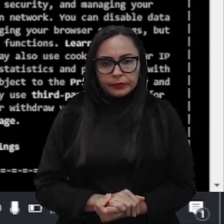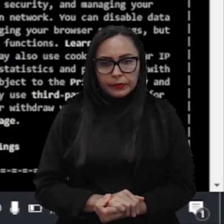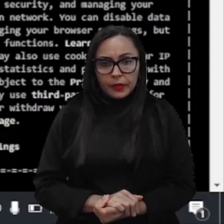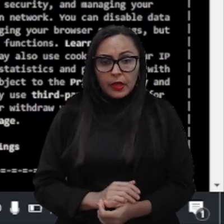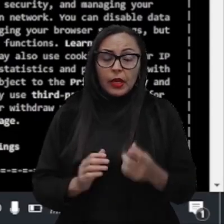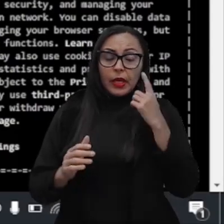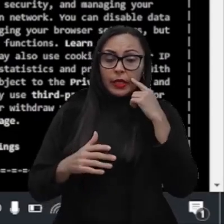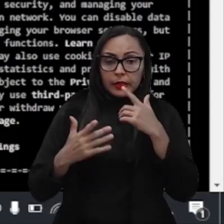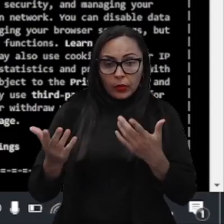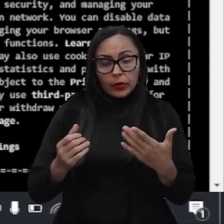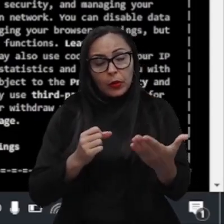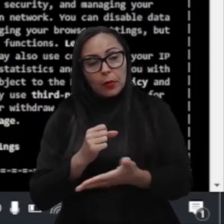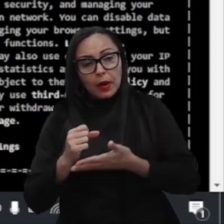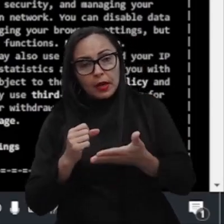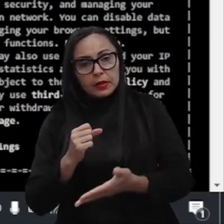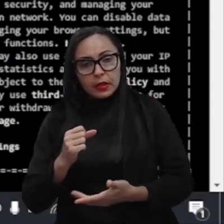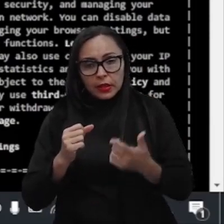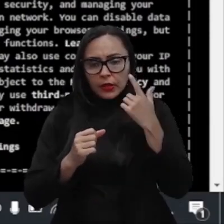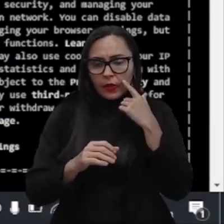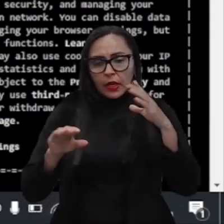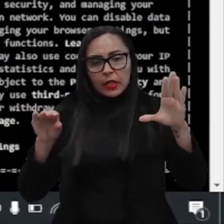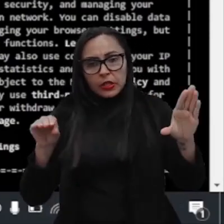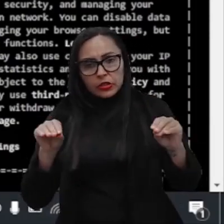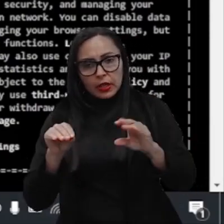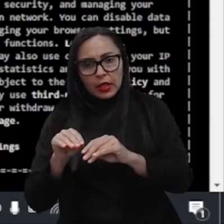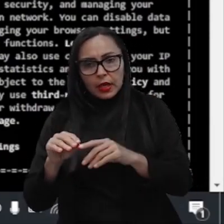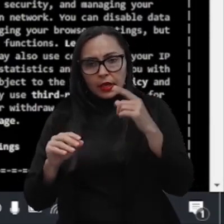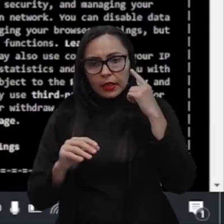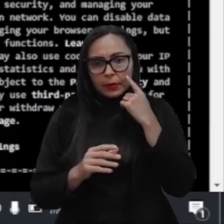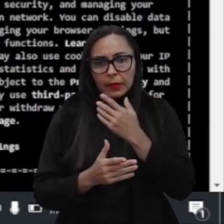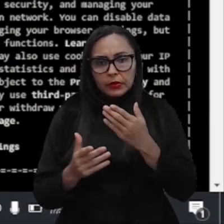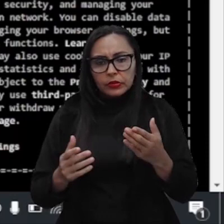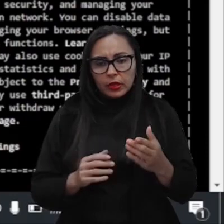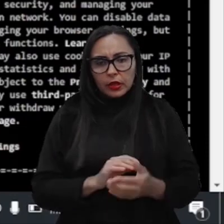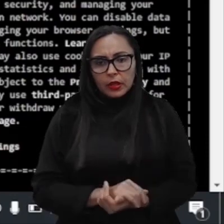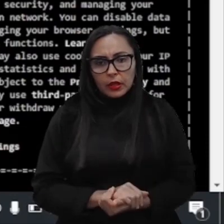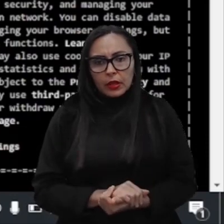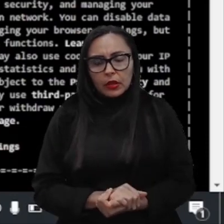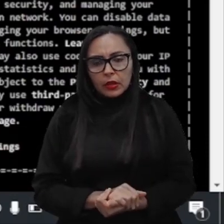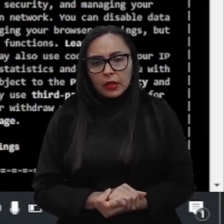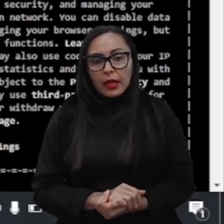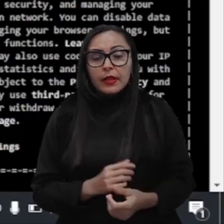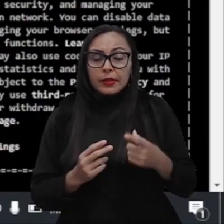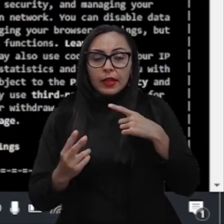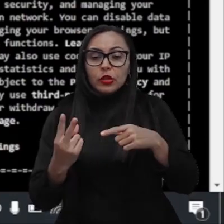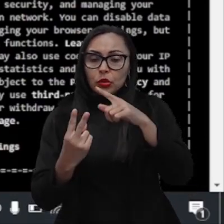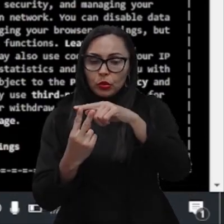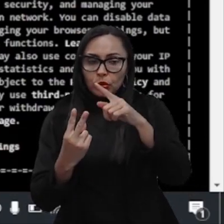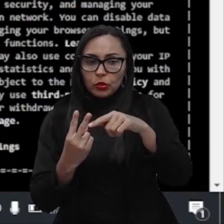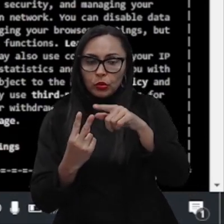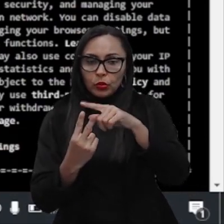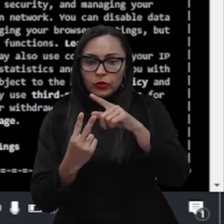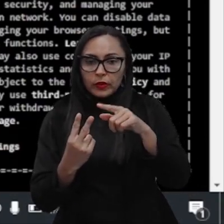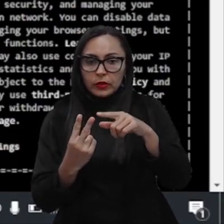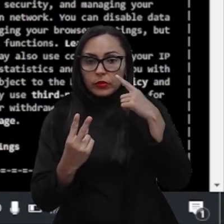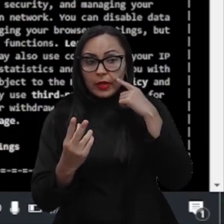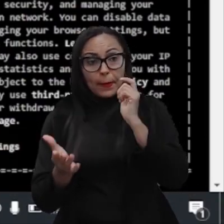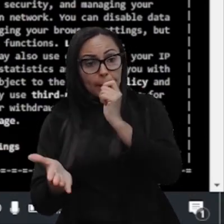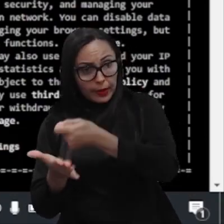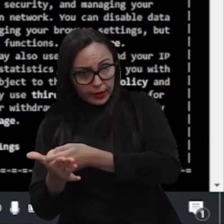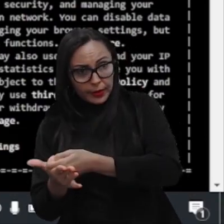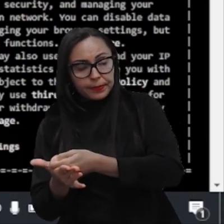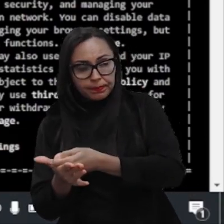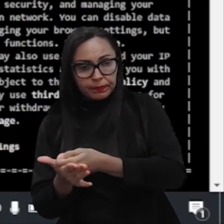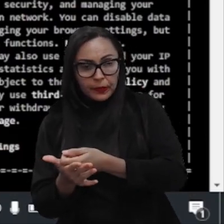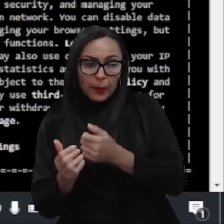a IDE, que é o PaiCharme, no PaiCharme, gente, tem duas versões, tem a paga, né, que é a profissional,